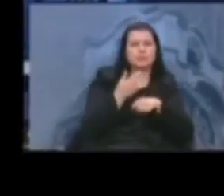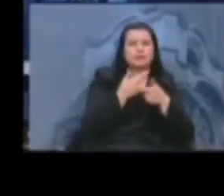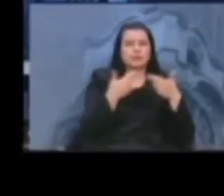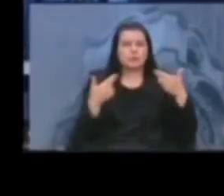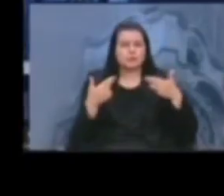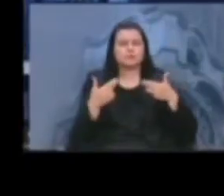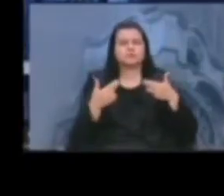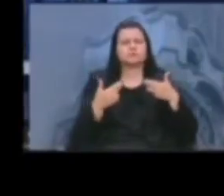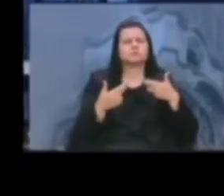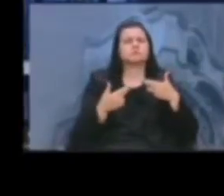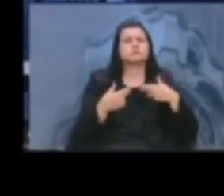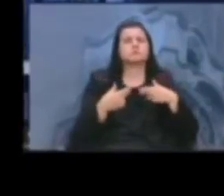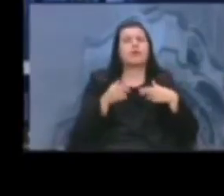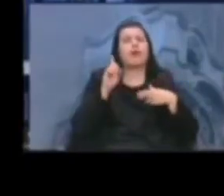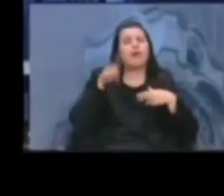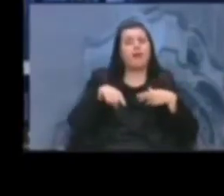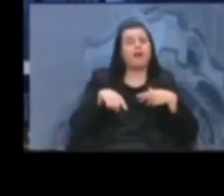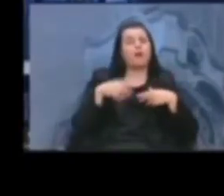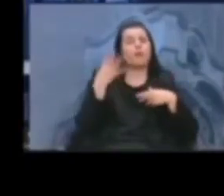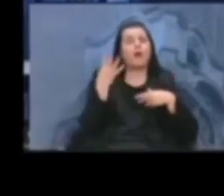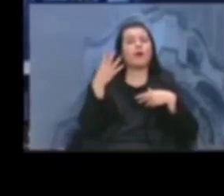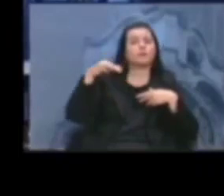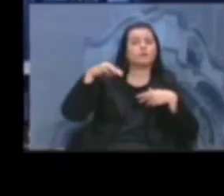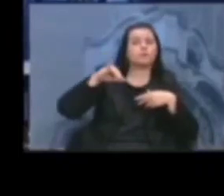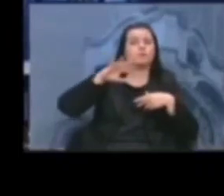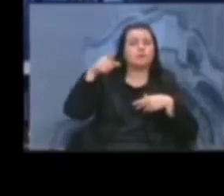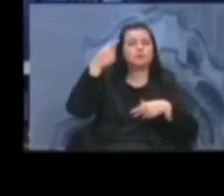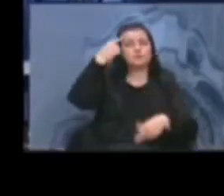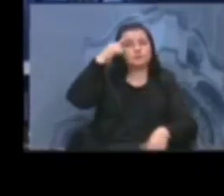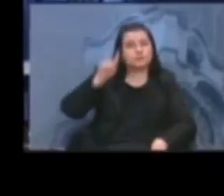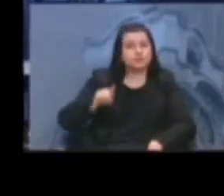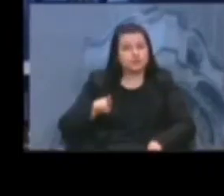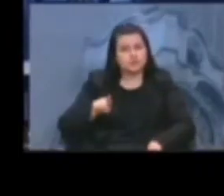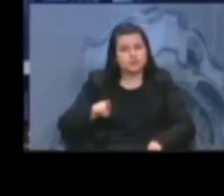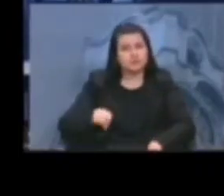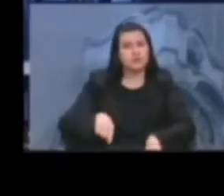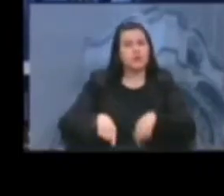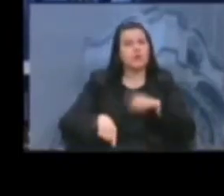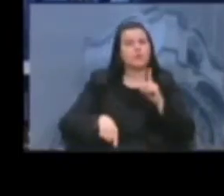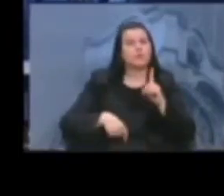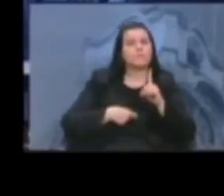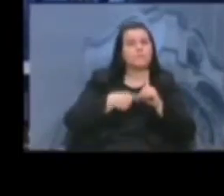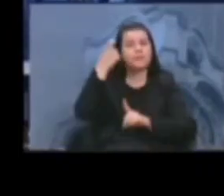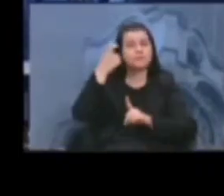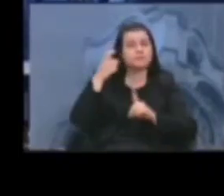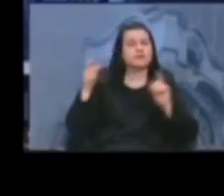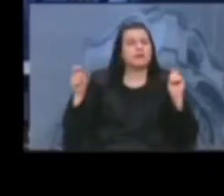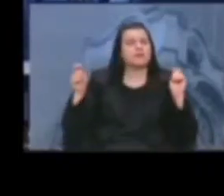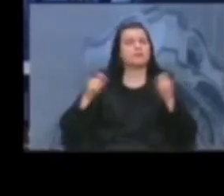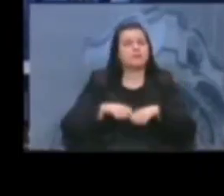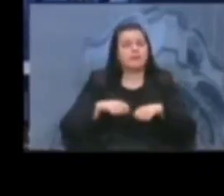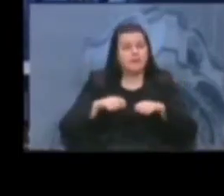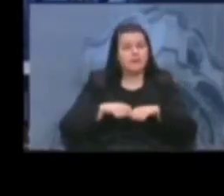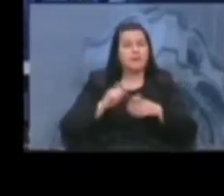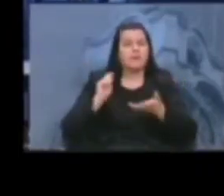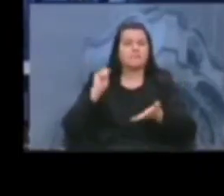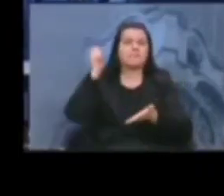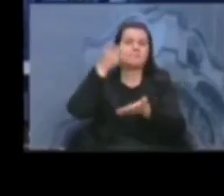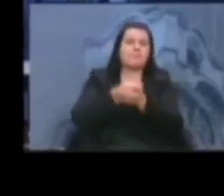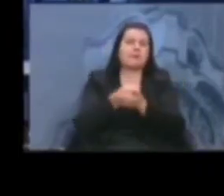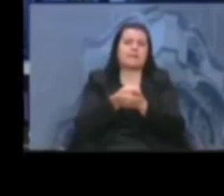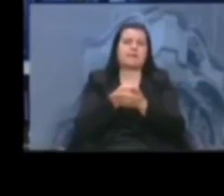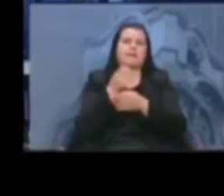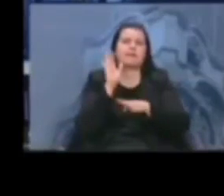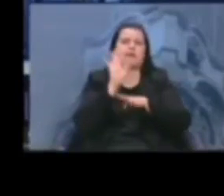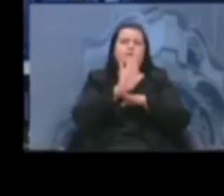R$ 4 milhões ao dia. Isso, em um mês, seria o suficiente para pagar um auxílio